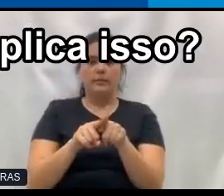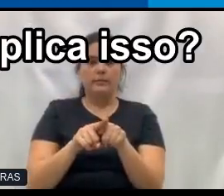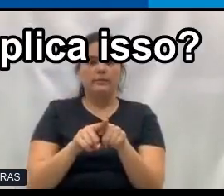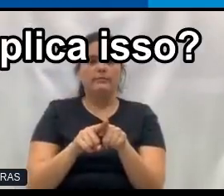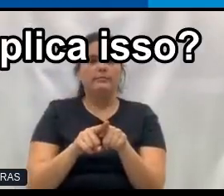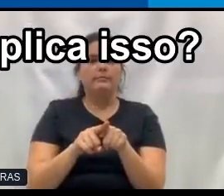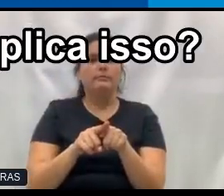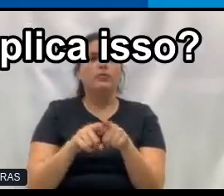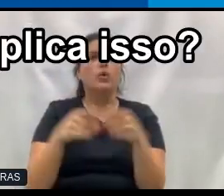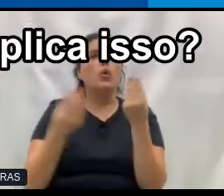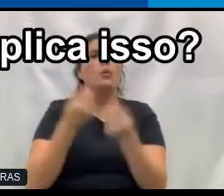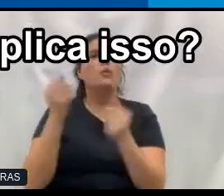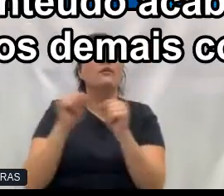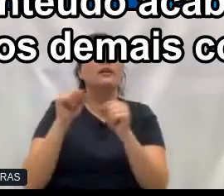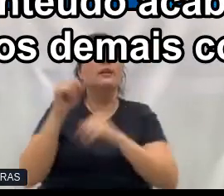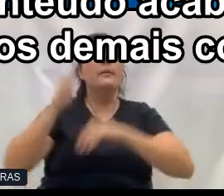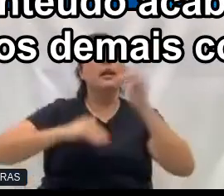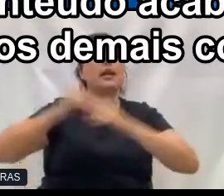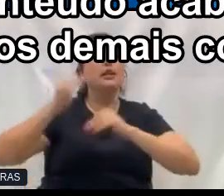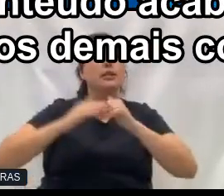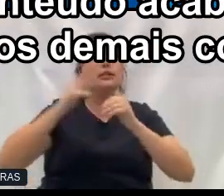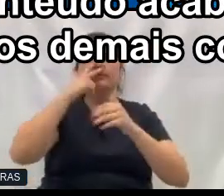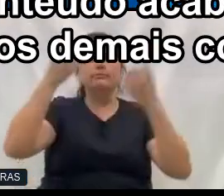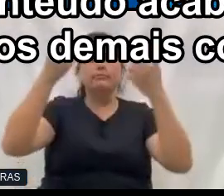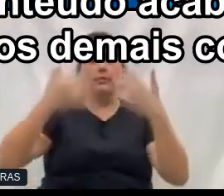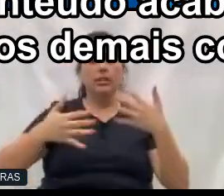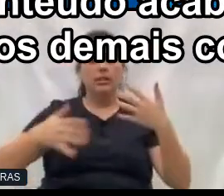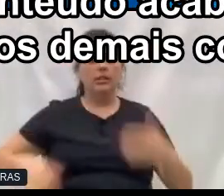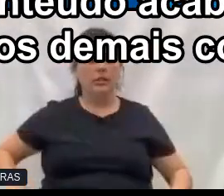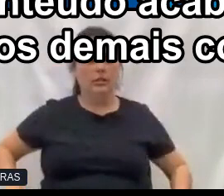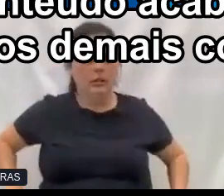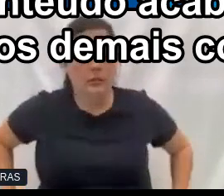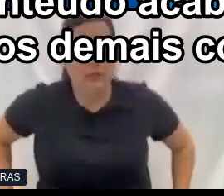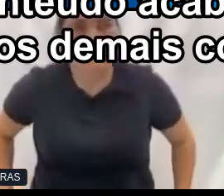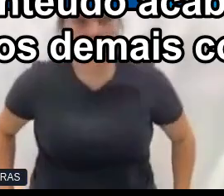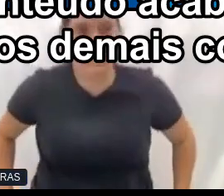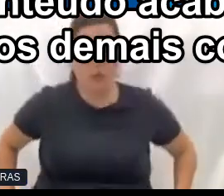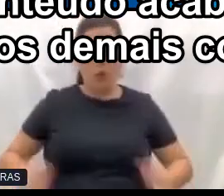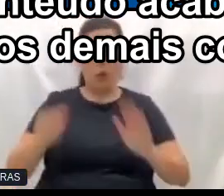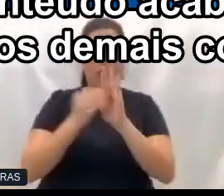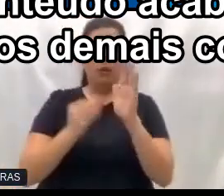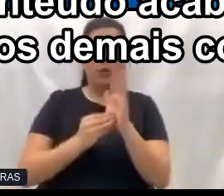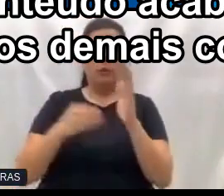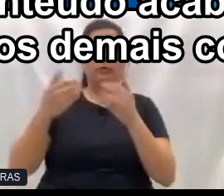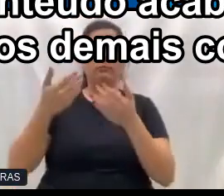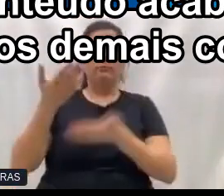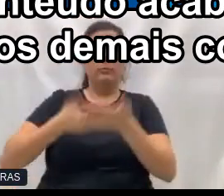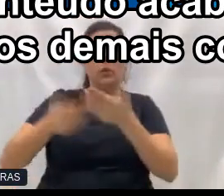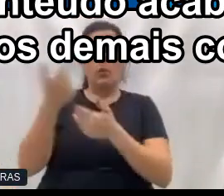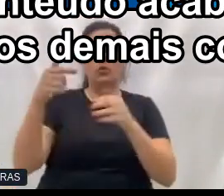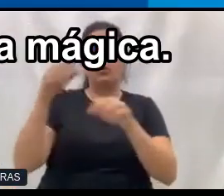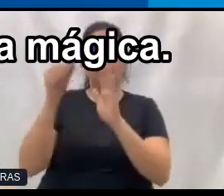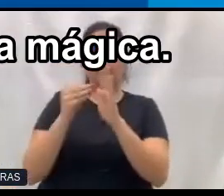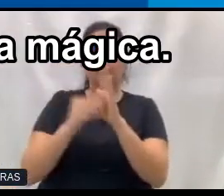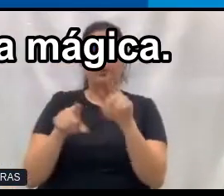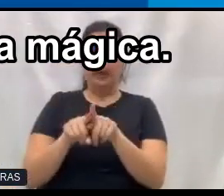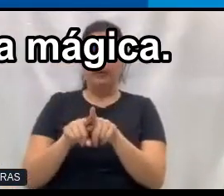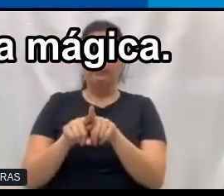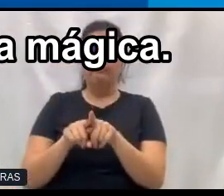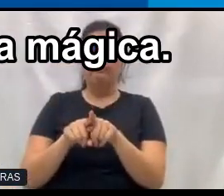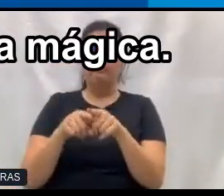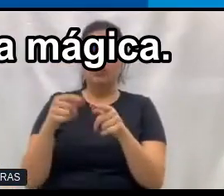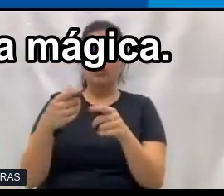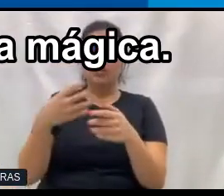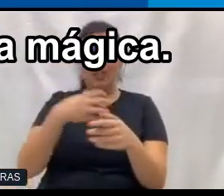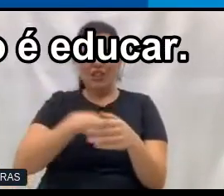E como a gente aplica isso? Como eu falei, esse conteúdo acaba se conversando bastante com os demais conteúdos. Não tem fórmula